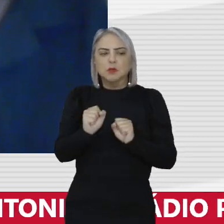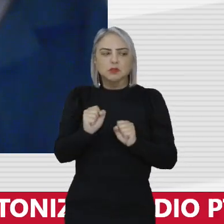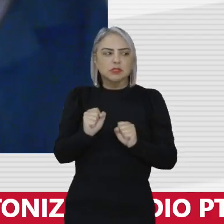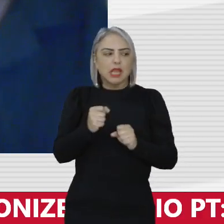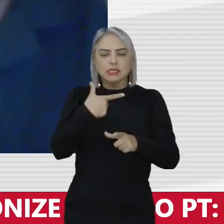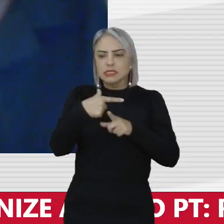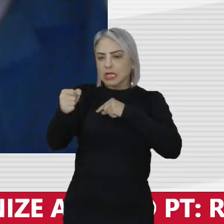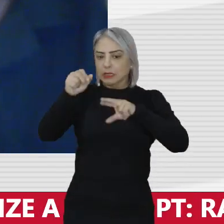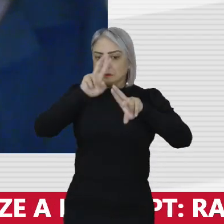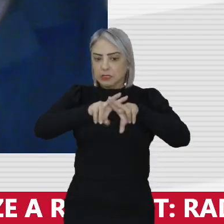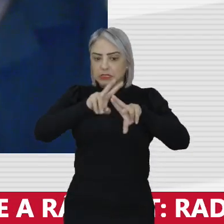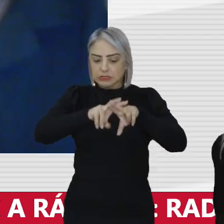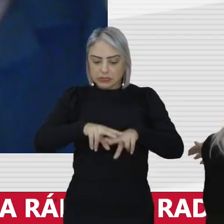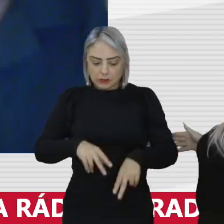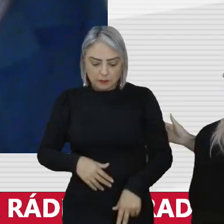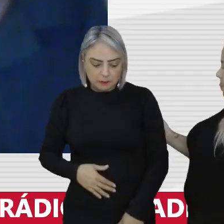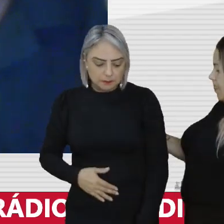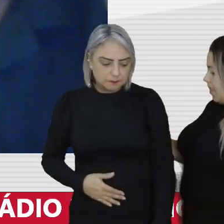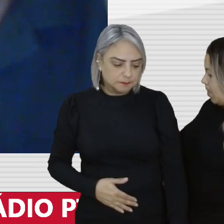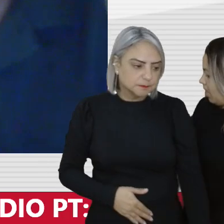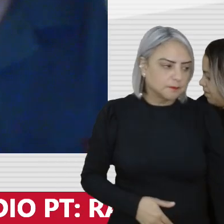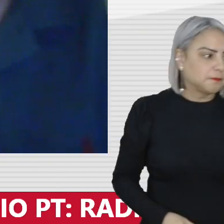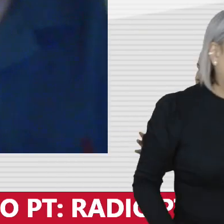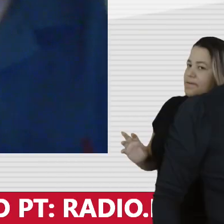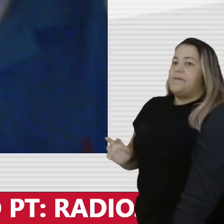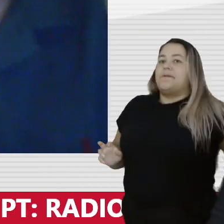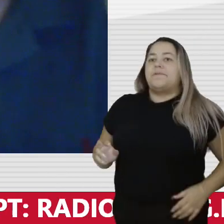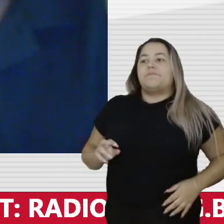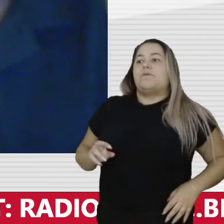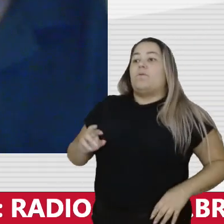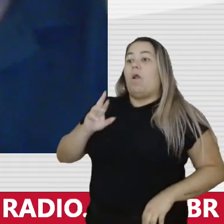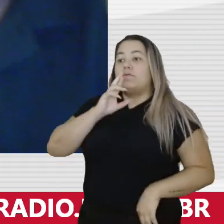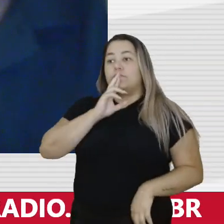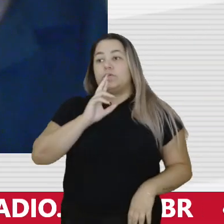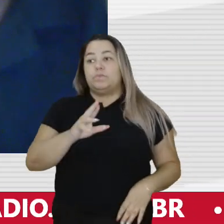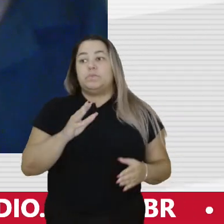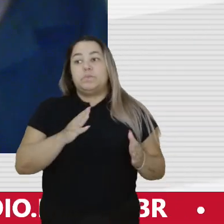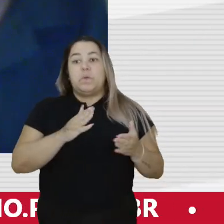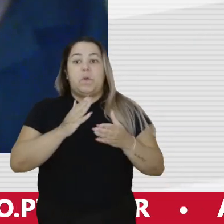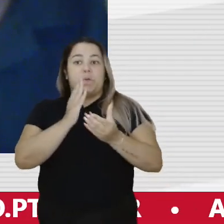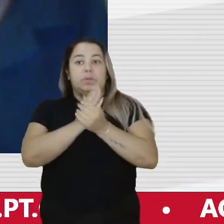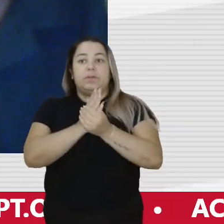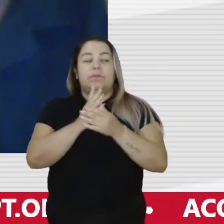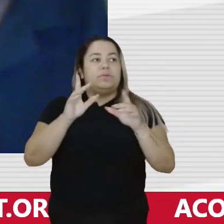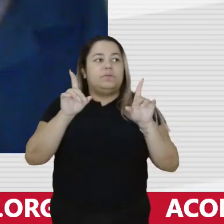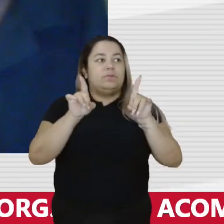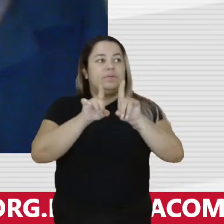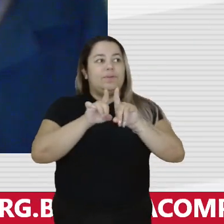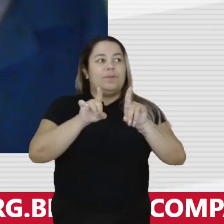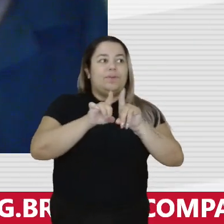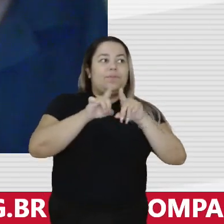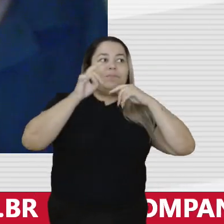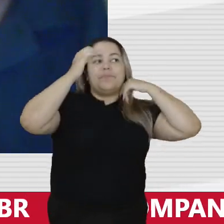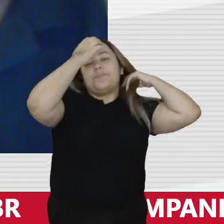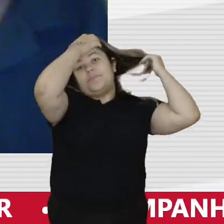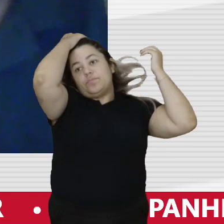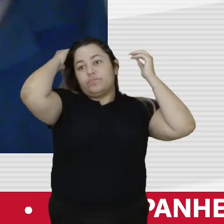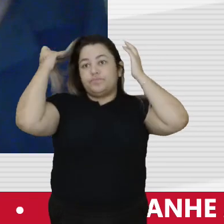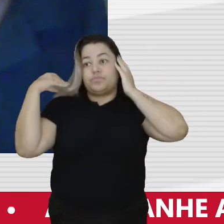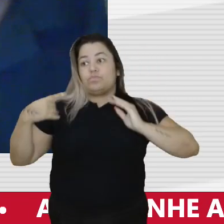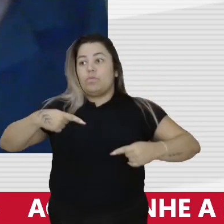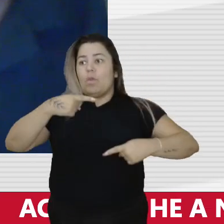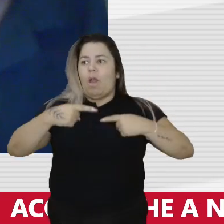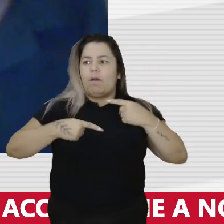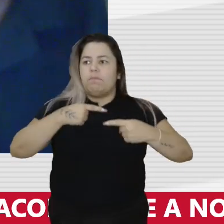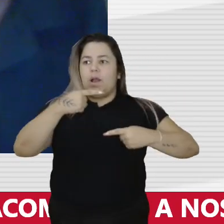da prisão, outros continuaram respondendo o processo, como você sabe, melhor do que todos nós. Então, como é que você vê hoje, então, há um debate,